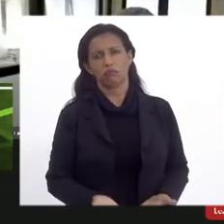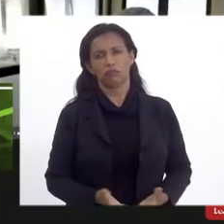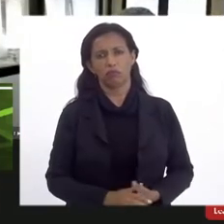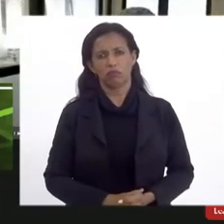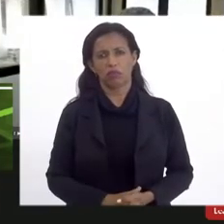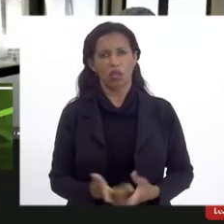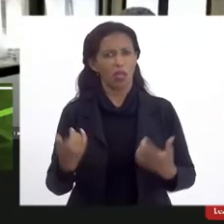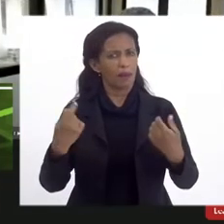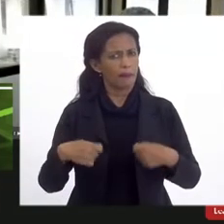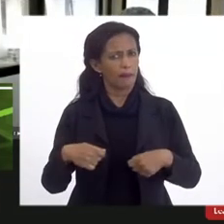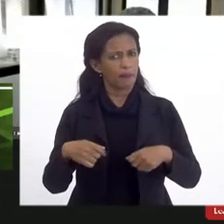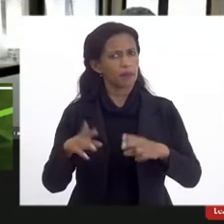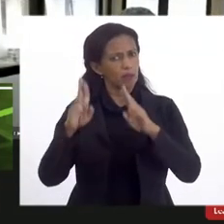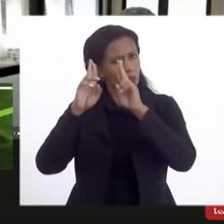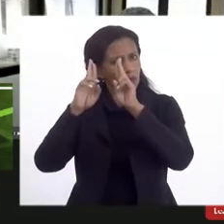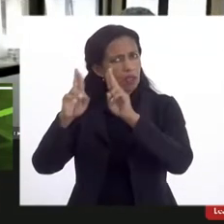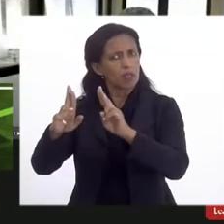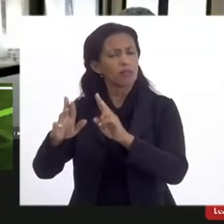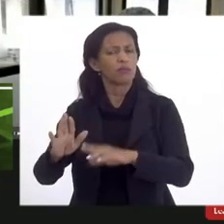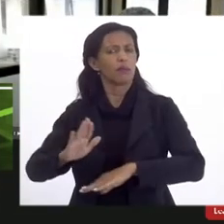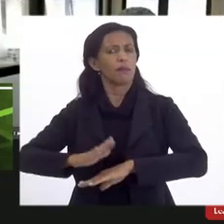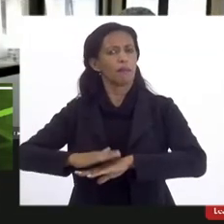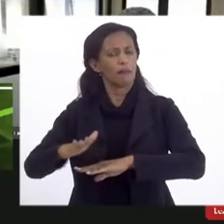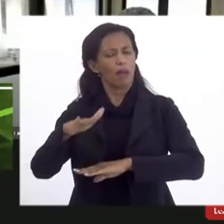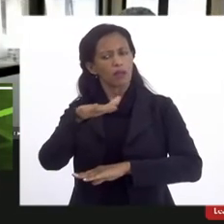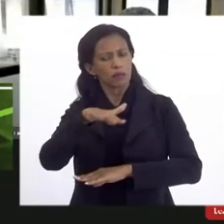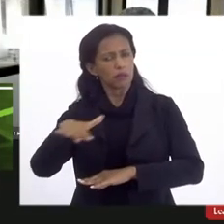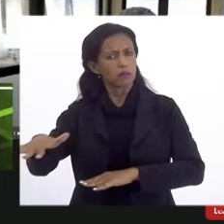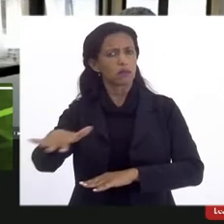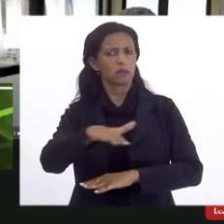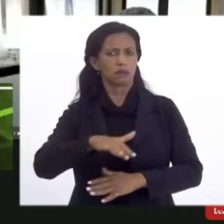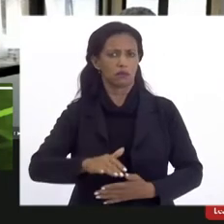Precisamos de respeitar mais essa região